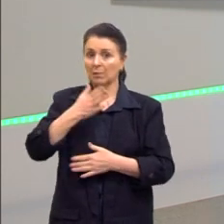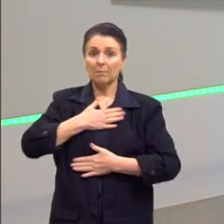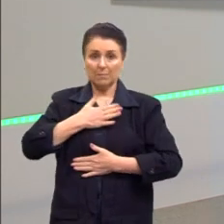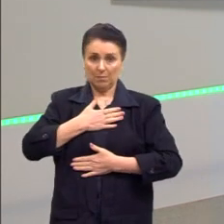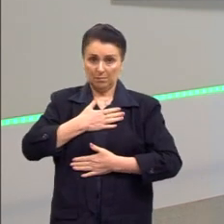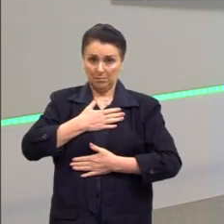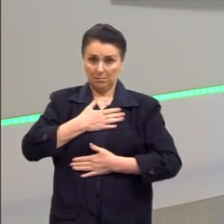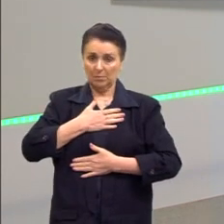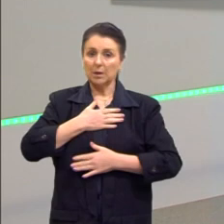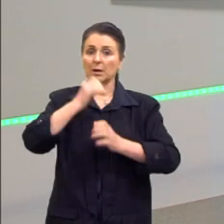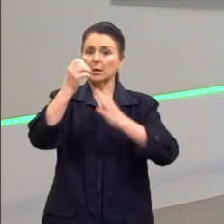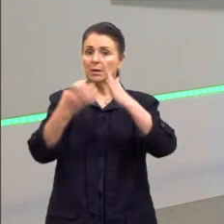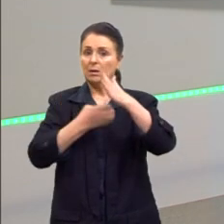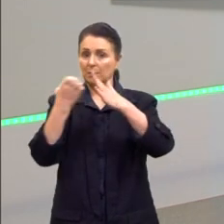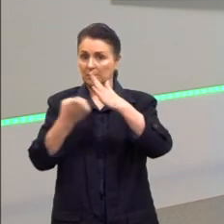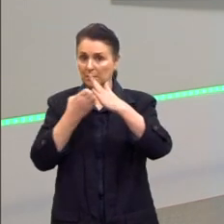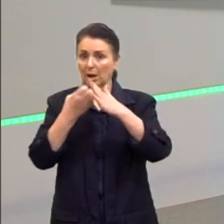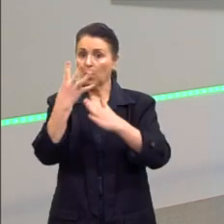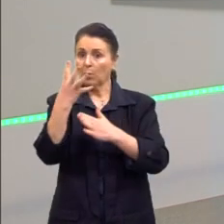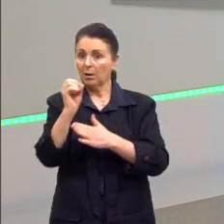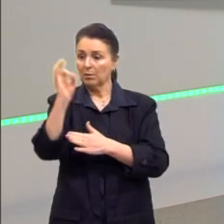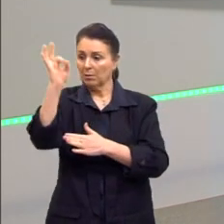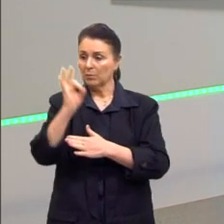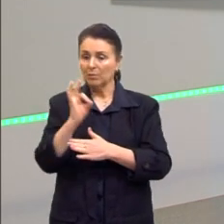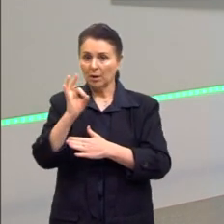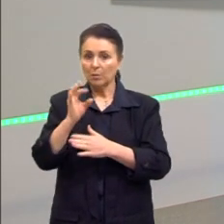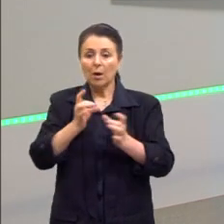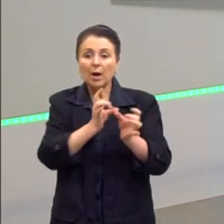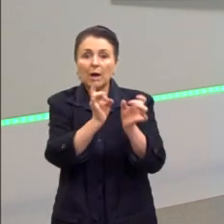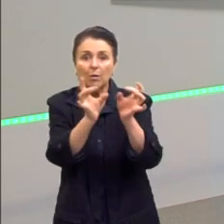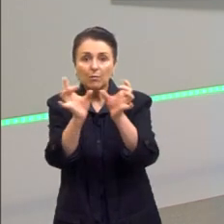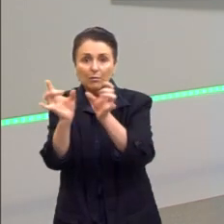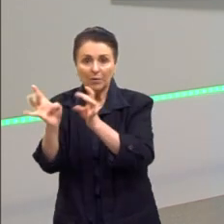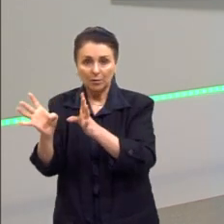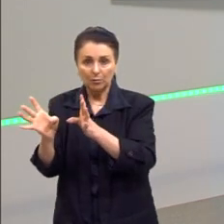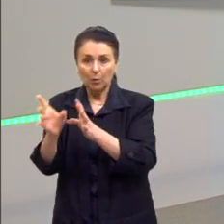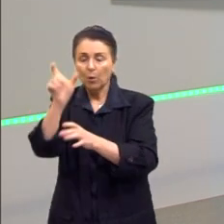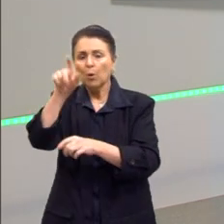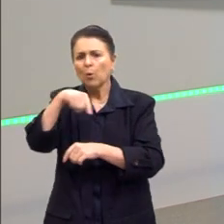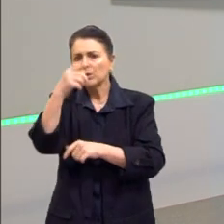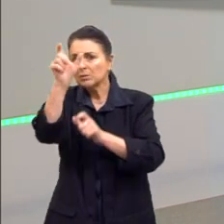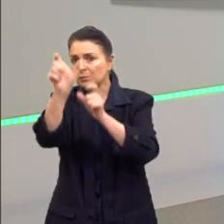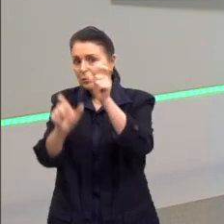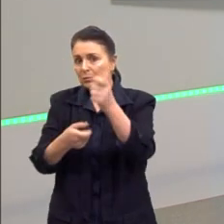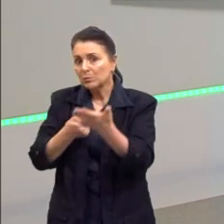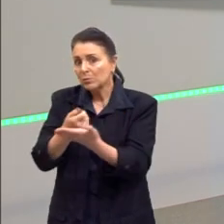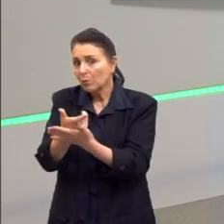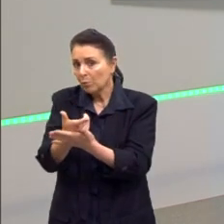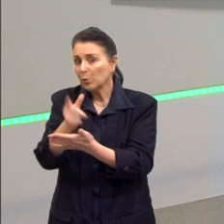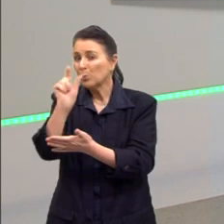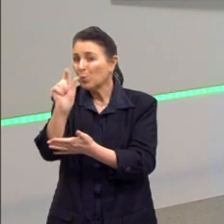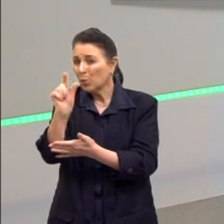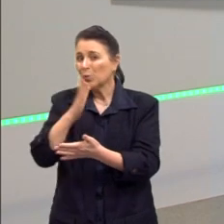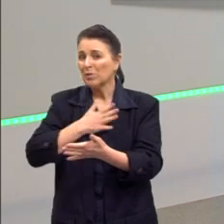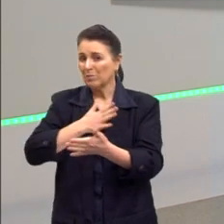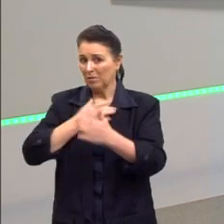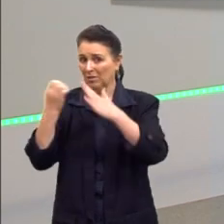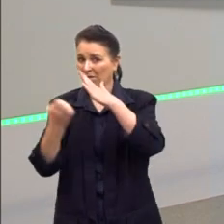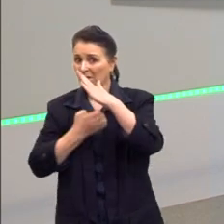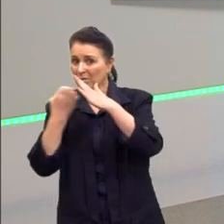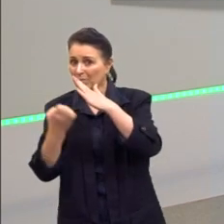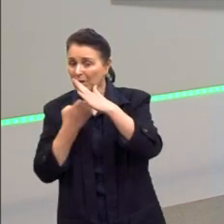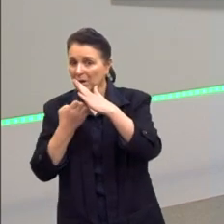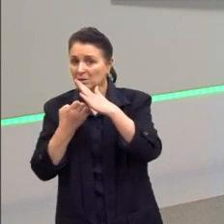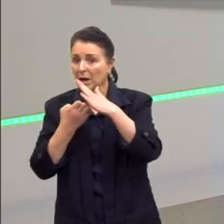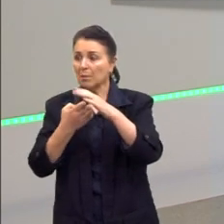por cento eu vou vender. Eu vou permitir que pessoas comprem uma fatia da minha empresa para que isso me ajude a financiar os